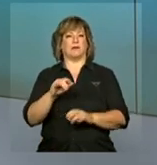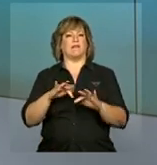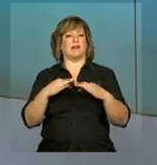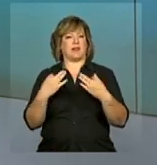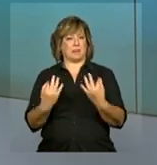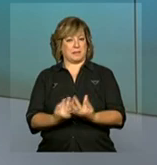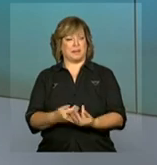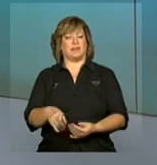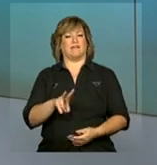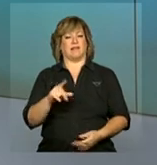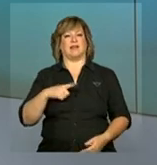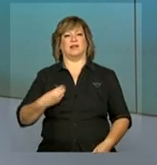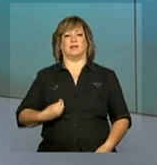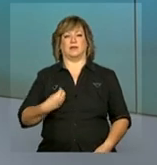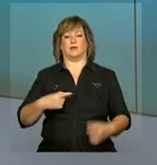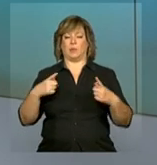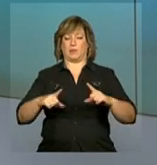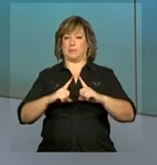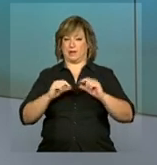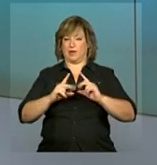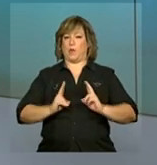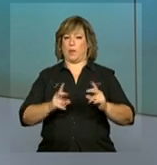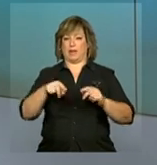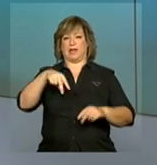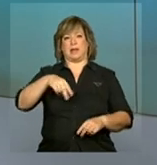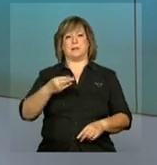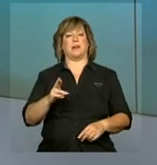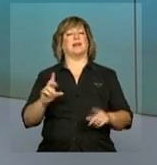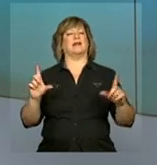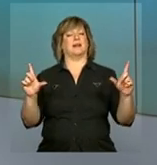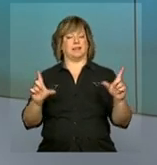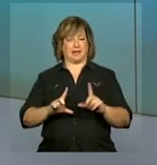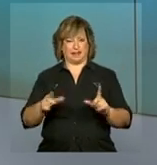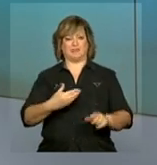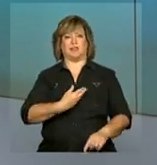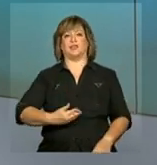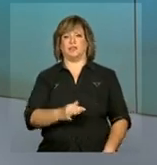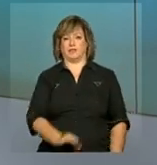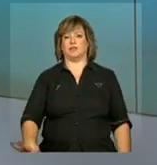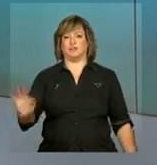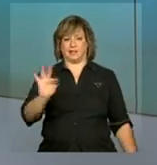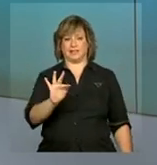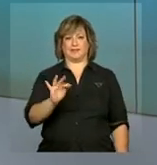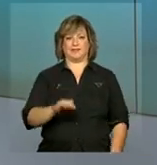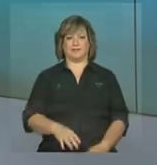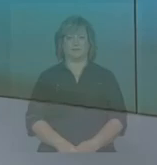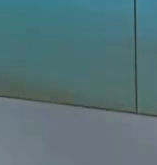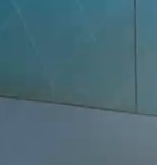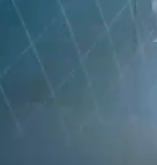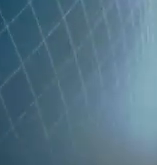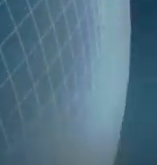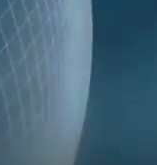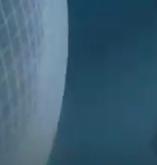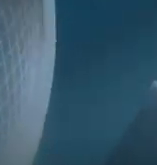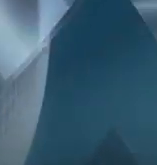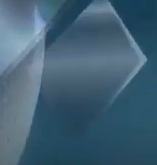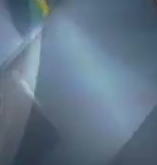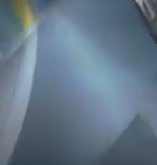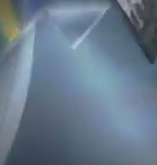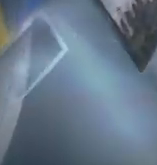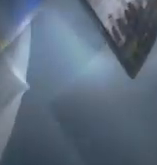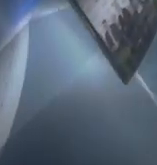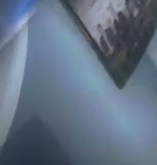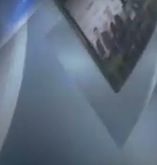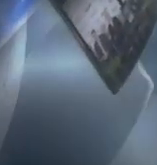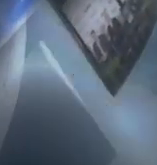Família, que vai ser realizada em Brasília. Continue com a gente aqui na NBR, a TV do Governo Federal. Tchau,